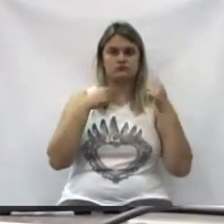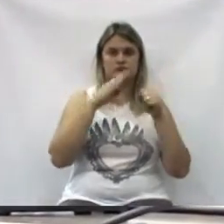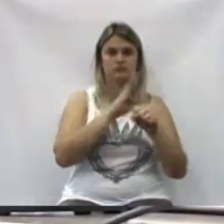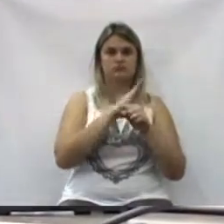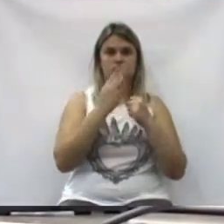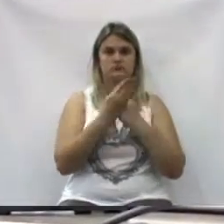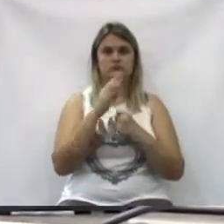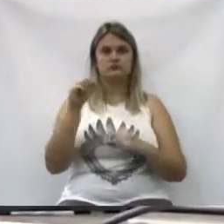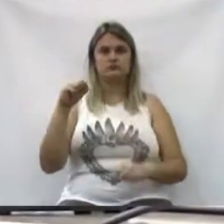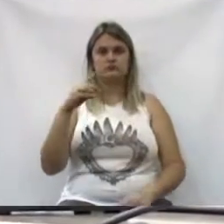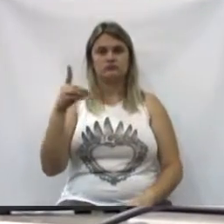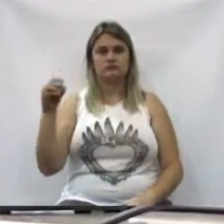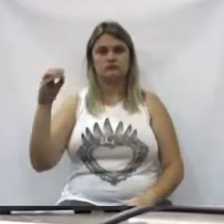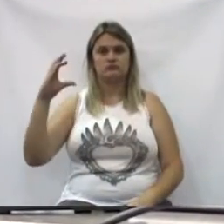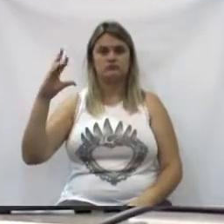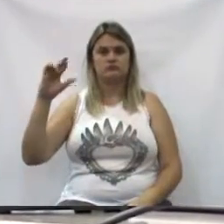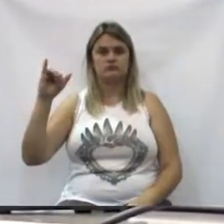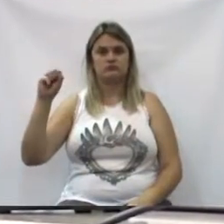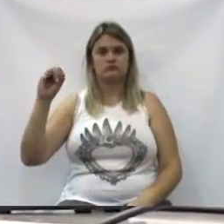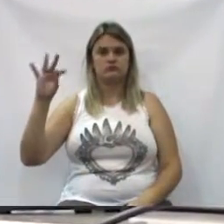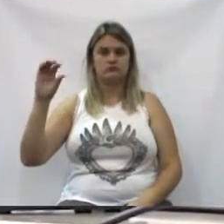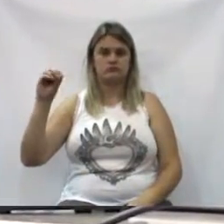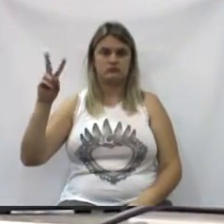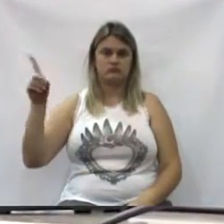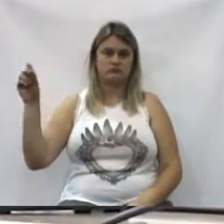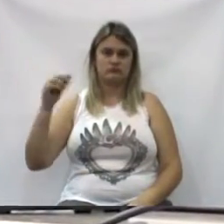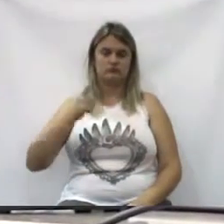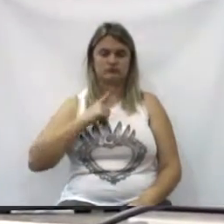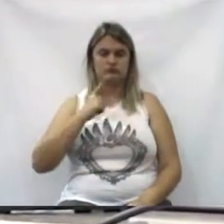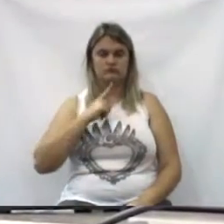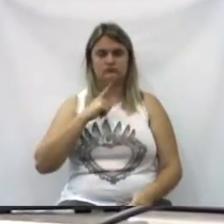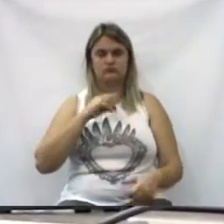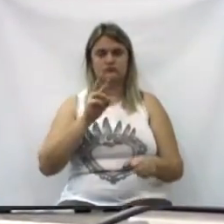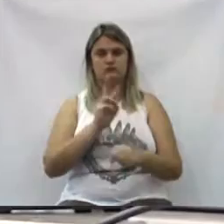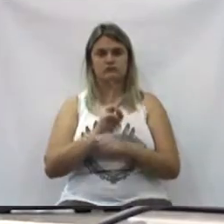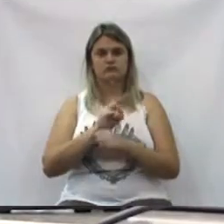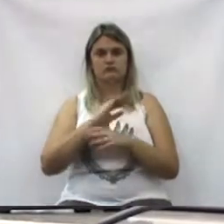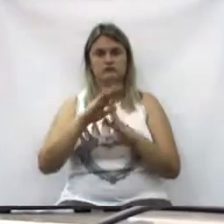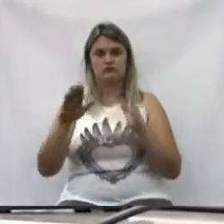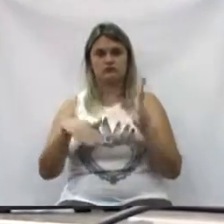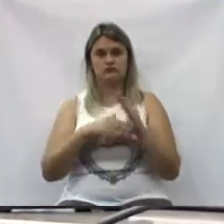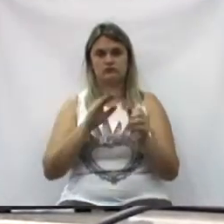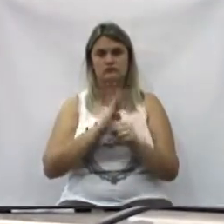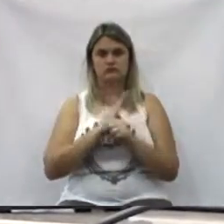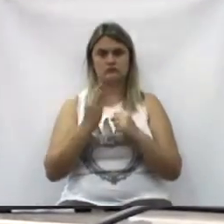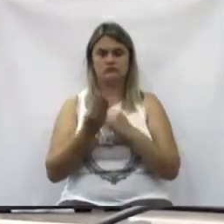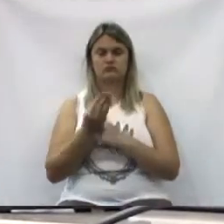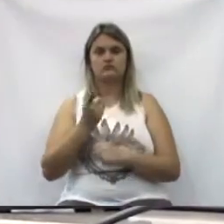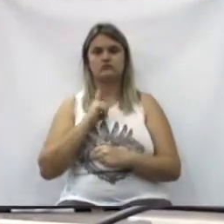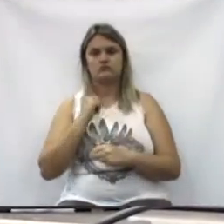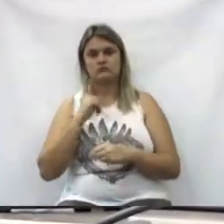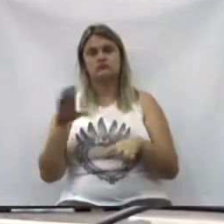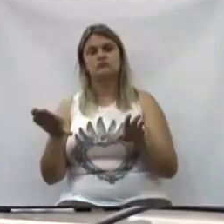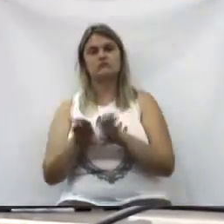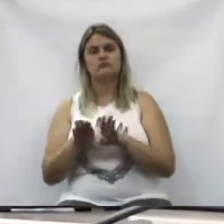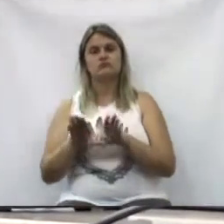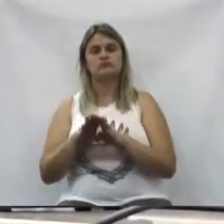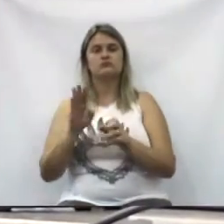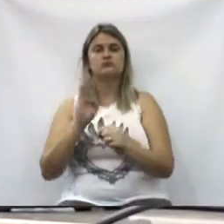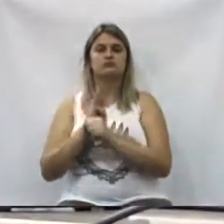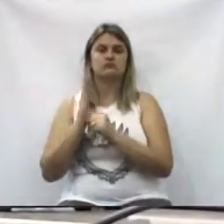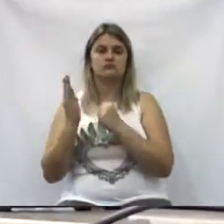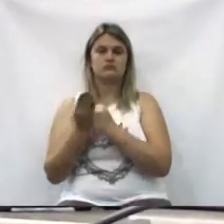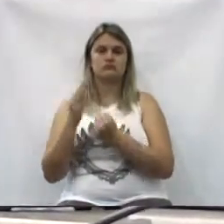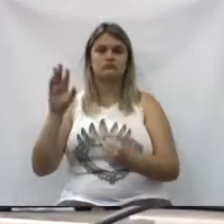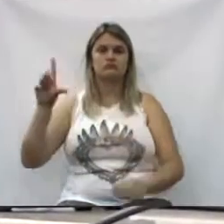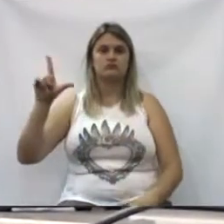precisa, vai ter essa companhia, onde terá uma mobilidade para atender todos aqueles bairros, nós temos uma região sul que nós precisamos localizar,